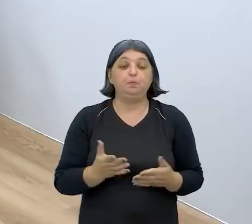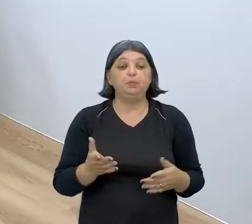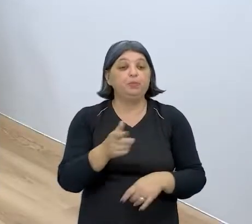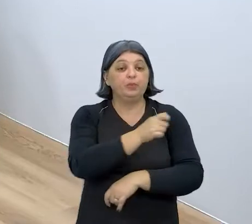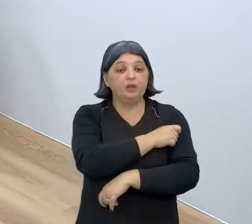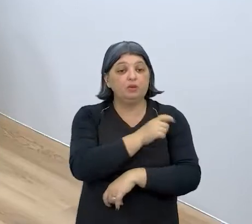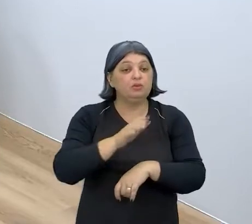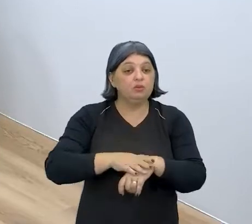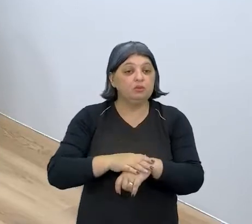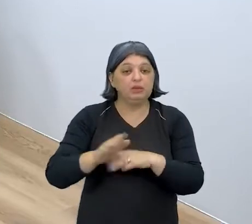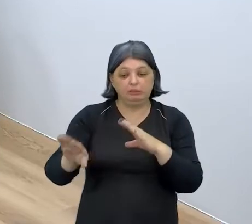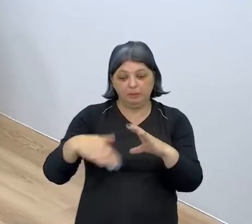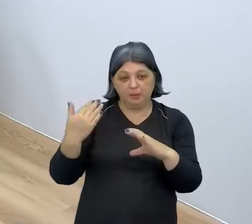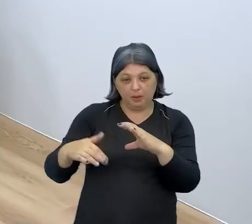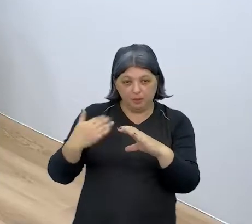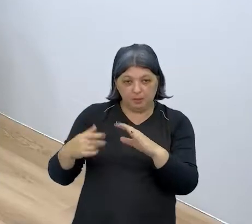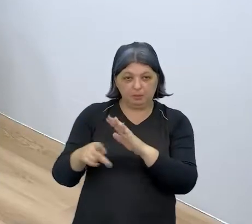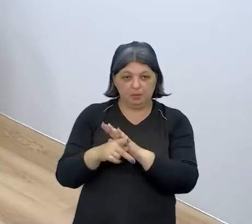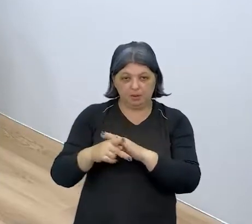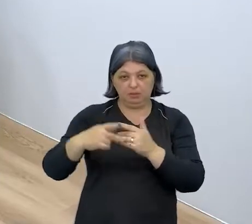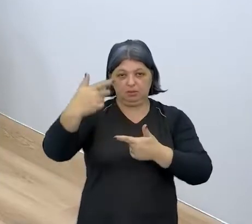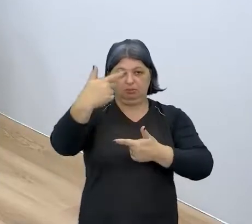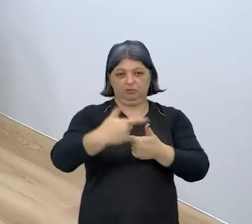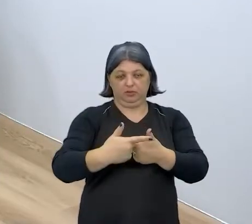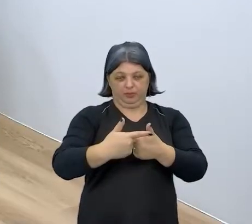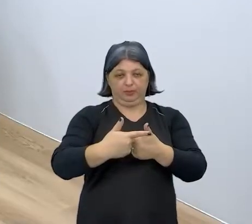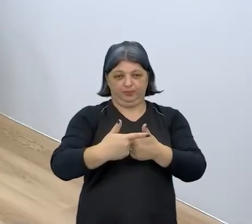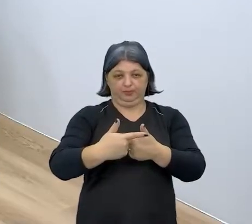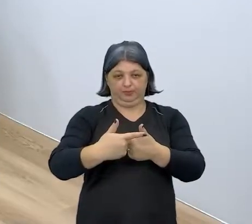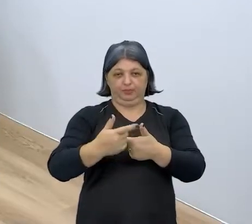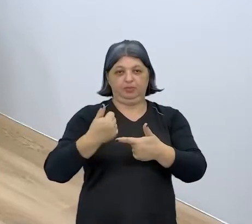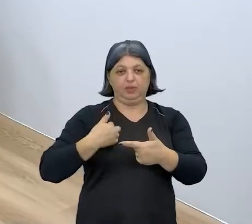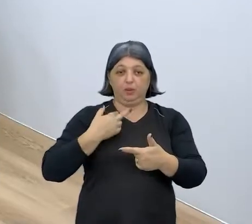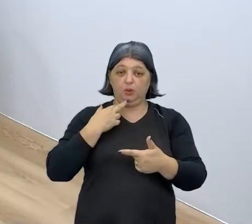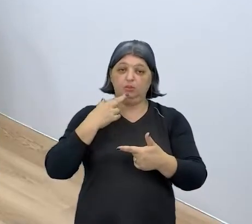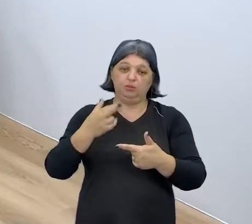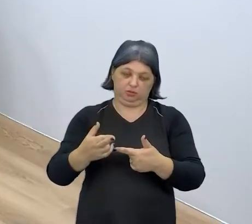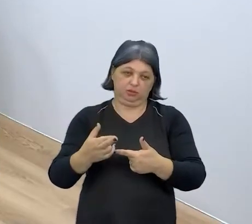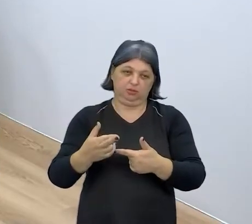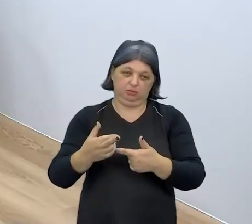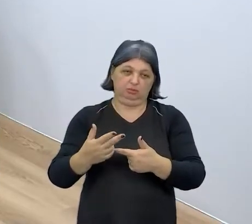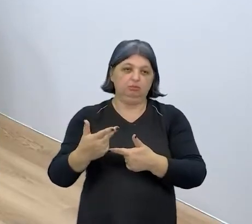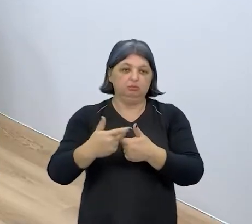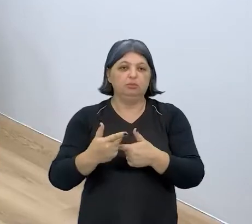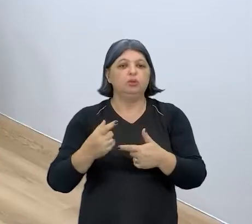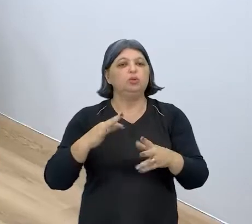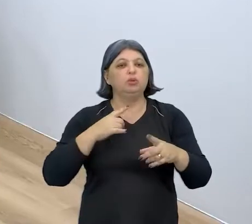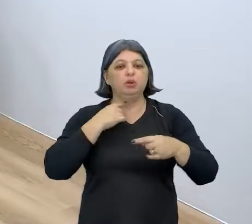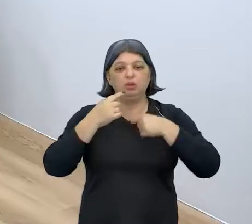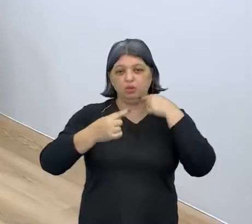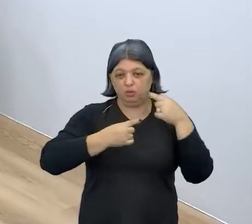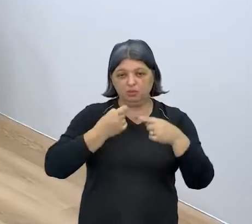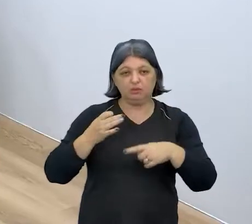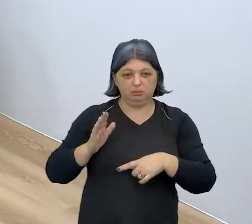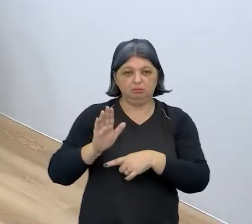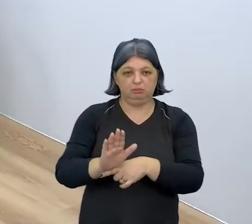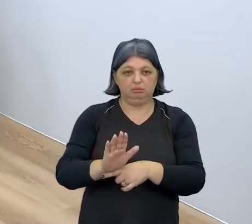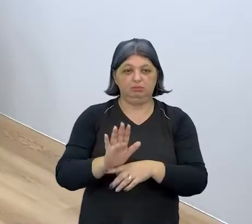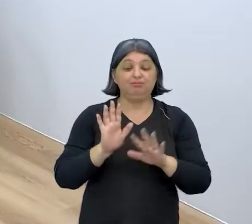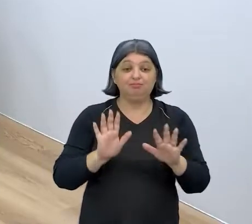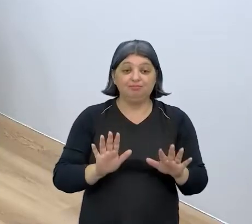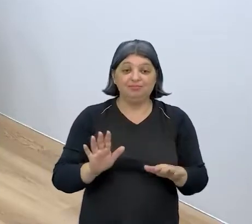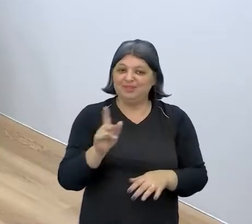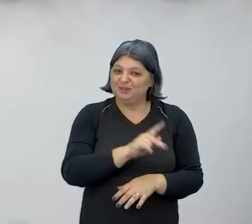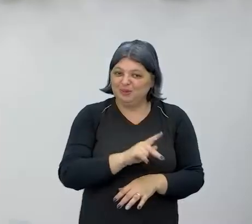Ele mandava mensagem de vídeo para mim e eu respondia por vídeos as dúvidas que eles tinham. Tá, só que